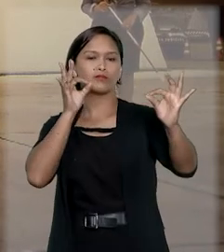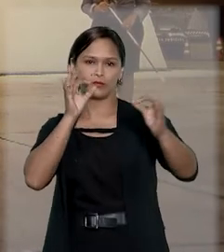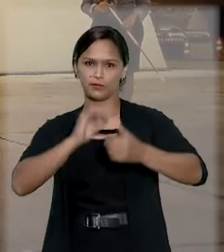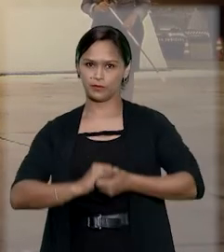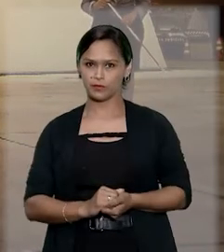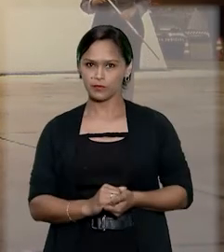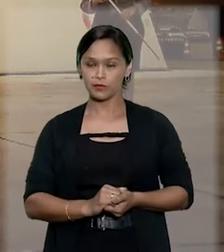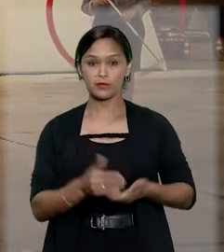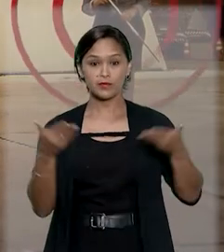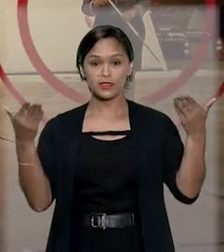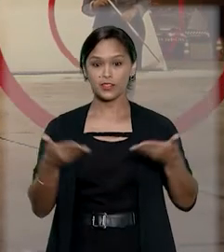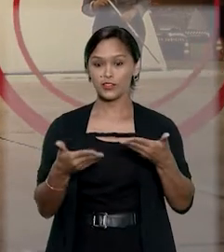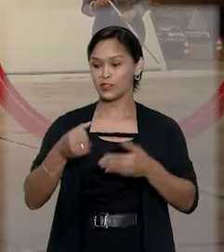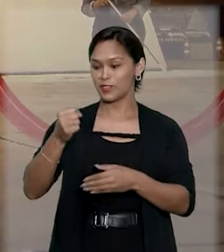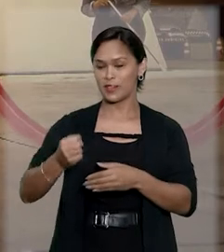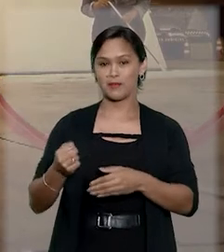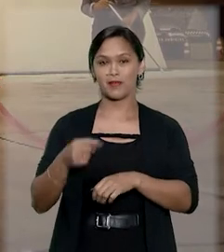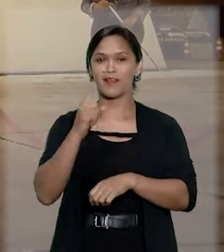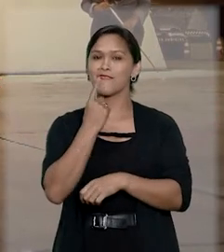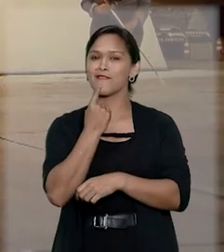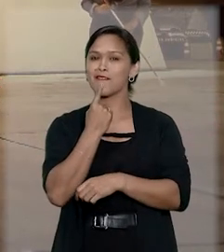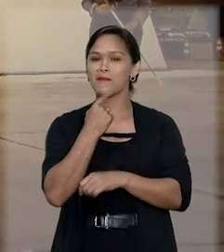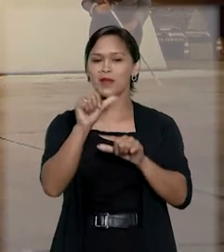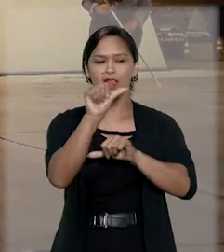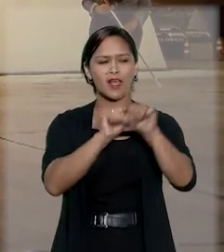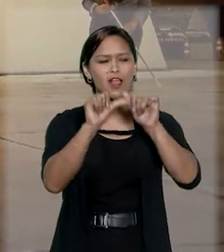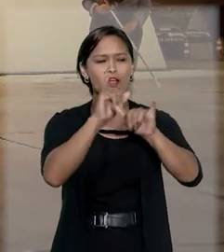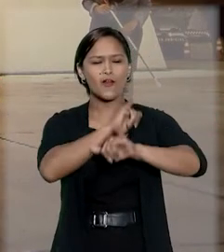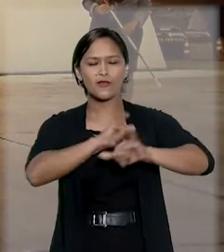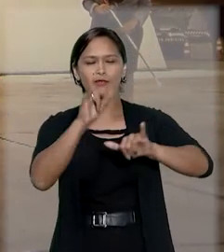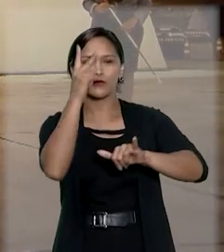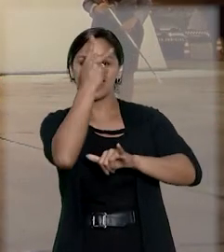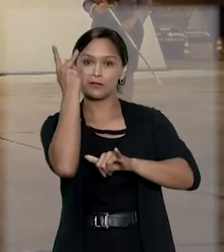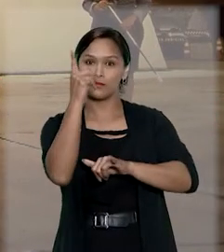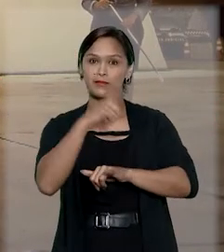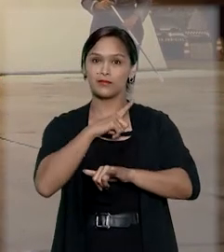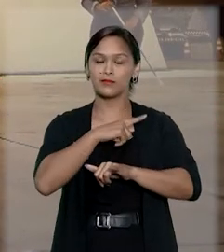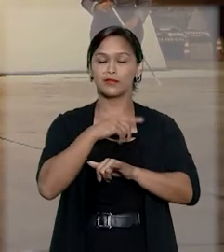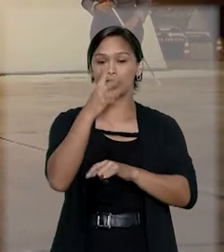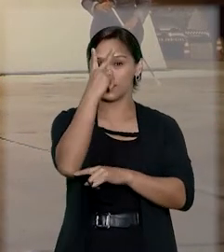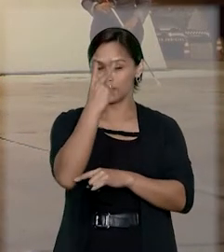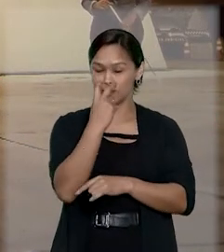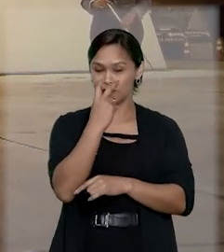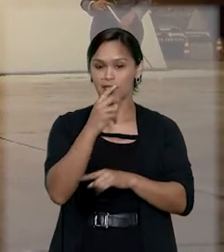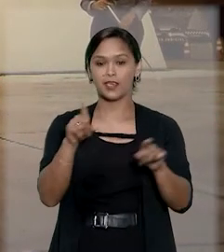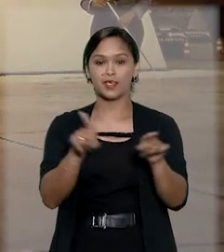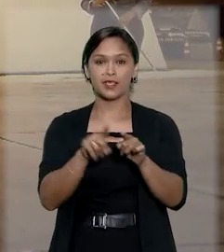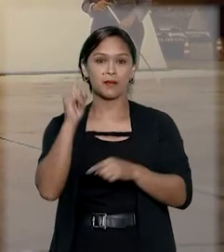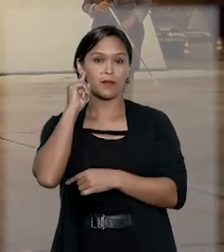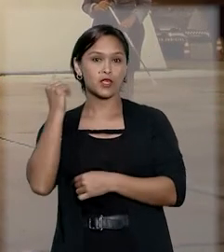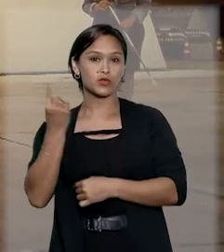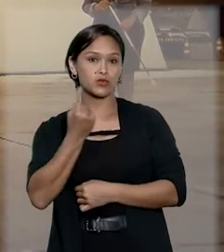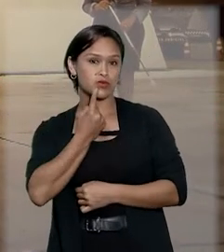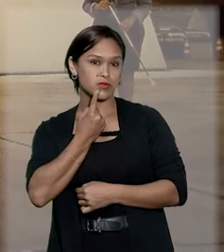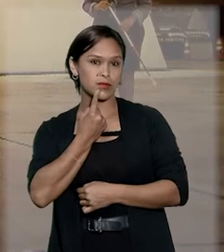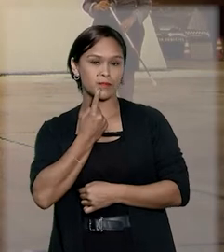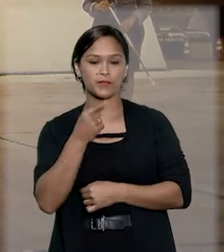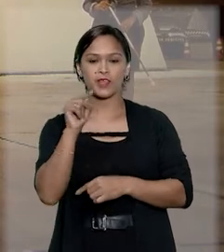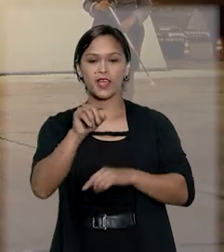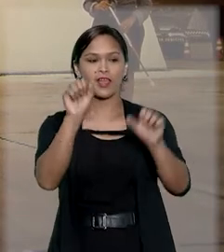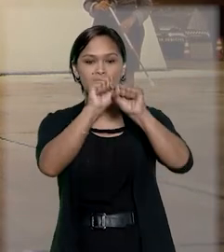distância. Já a bengala vermelha transmite a informação de que a pessoa, além de cega, é surda.